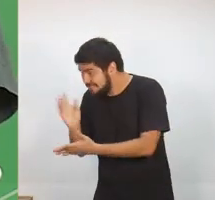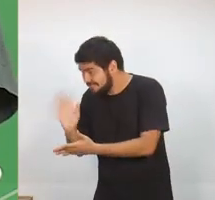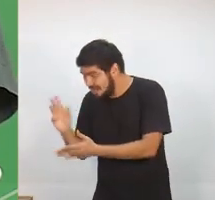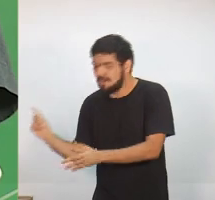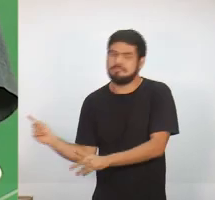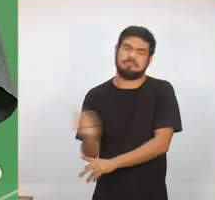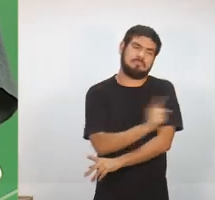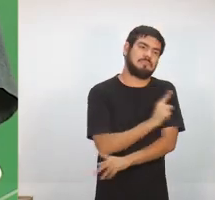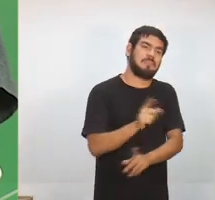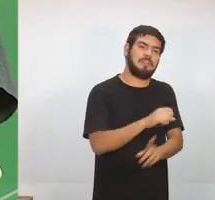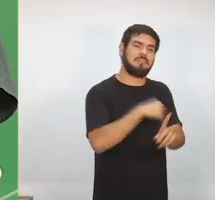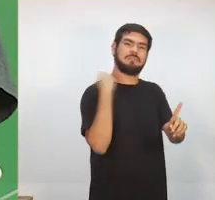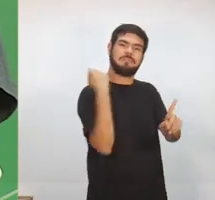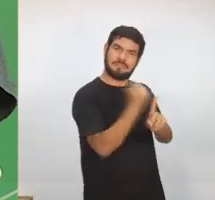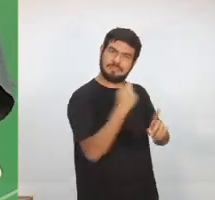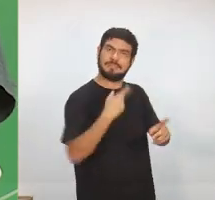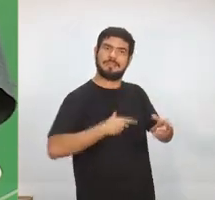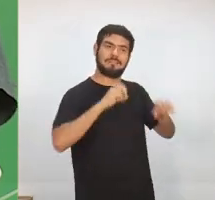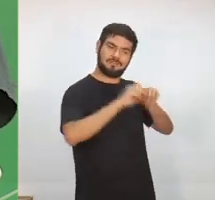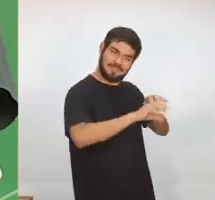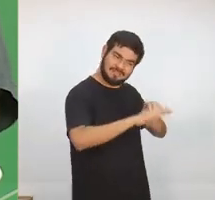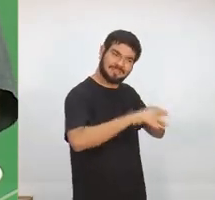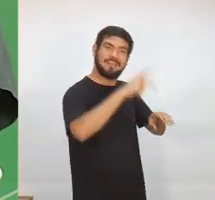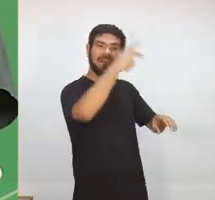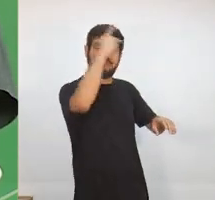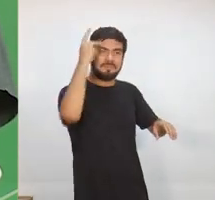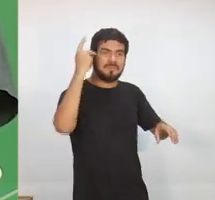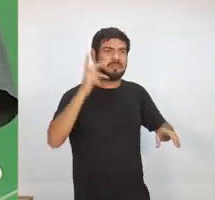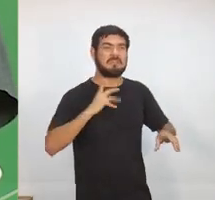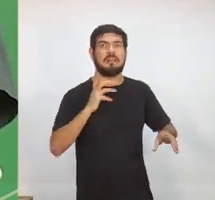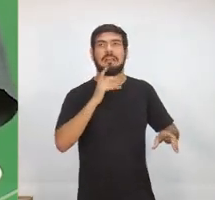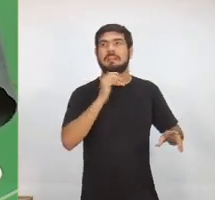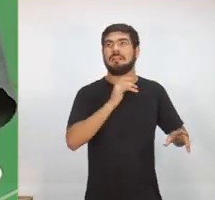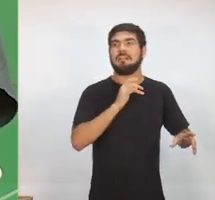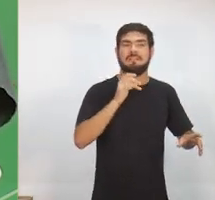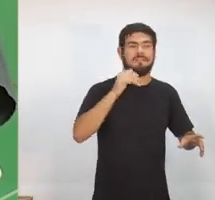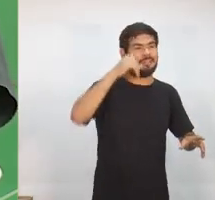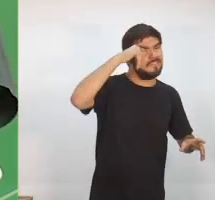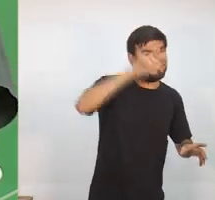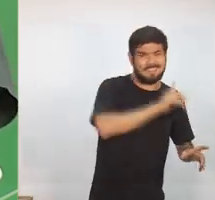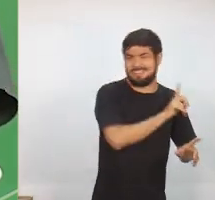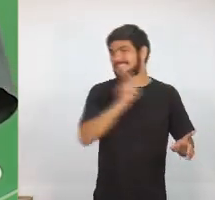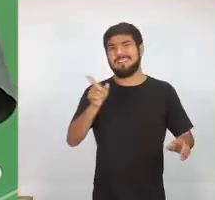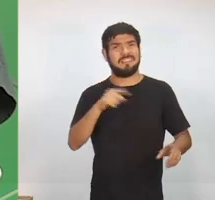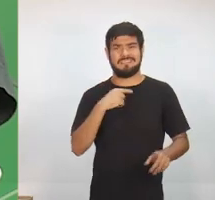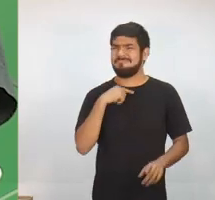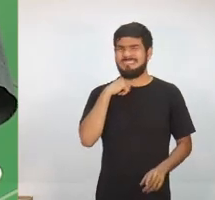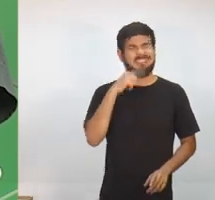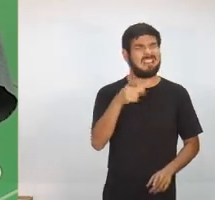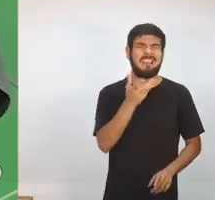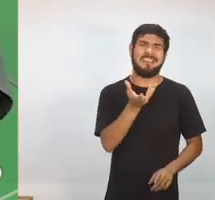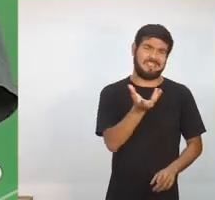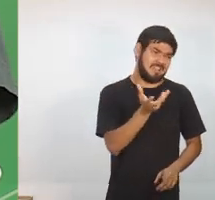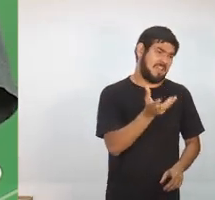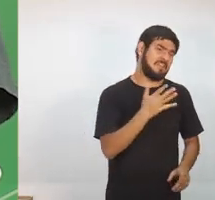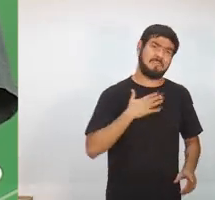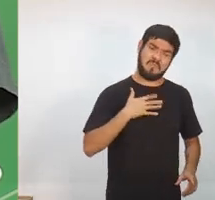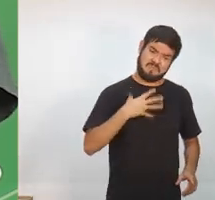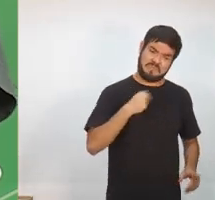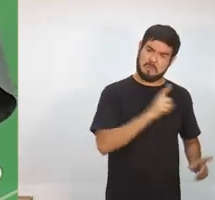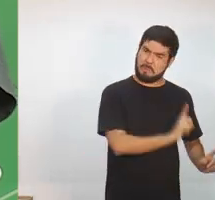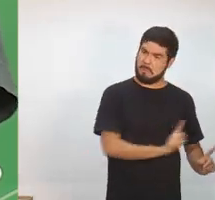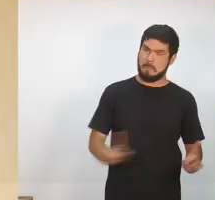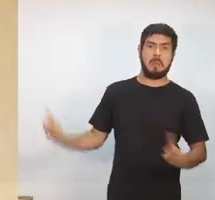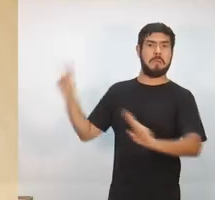com a educação, a gente consegue combater que as pessoas não vá lá para dentro do presídio. Ninguém quer ninguém preso. Ninguém quer um filho seu lá